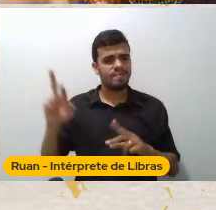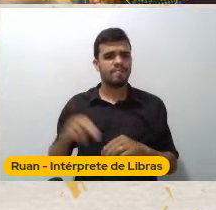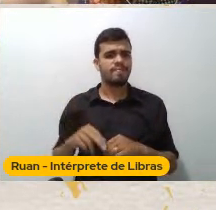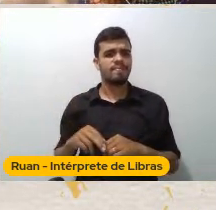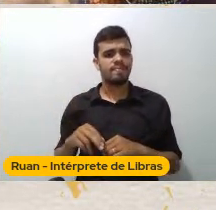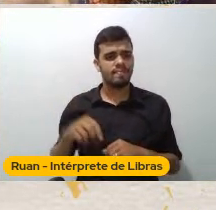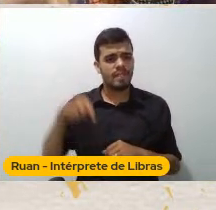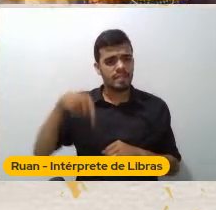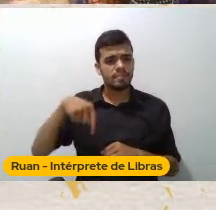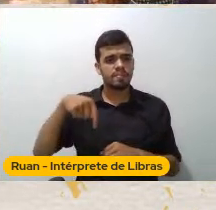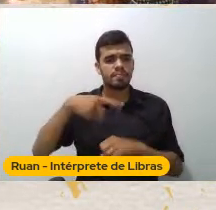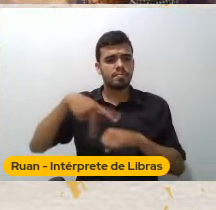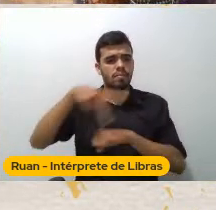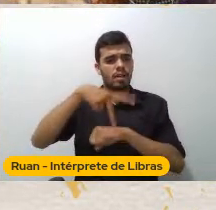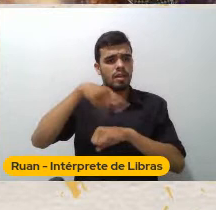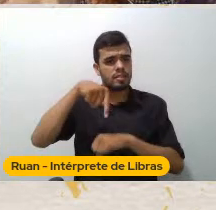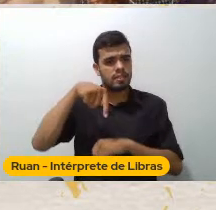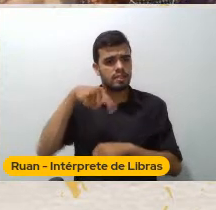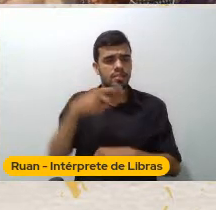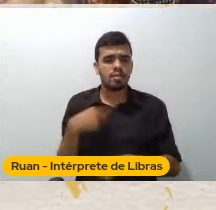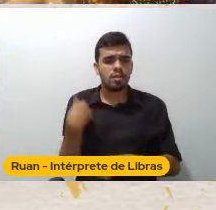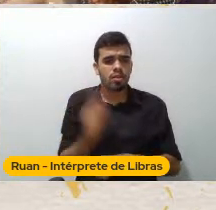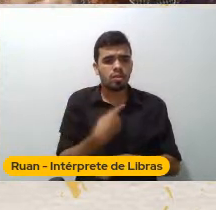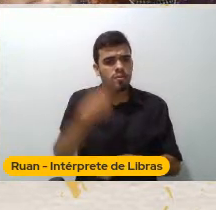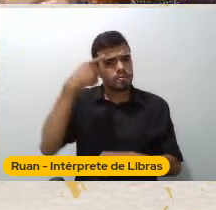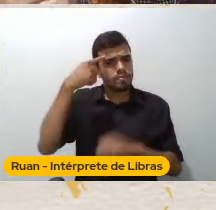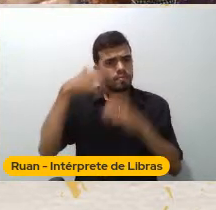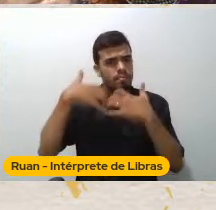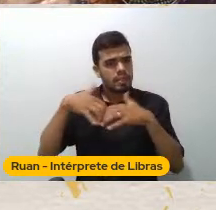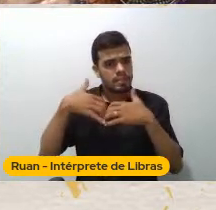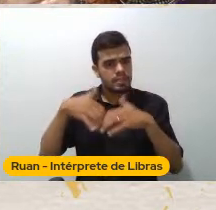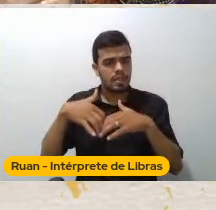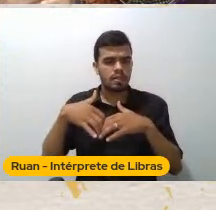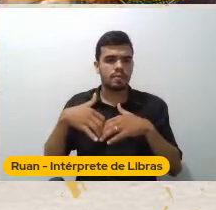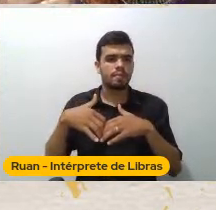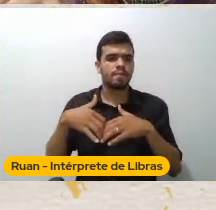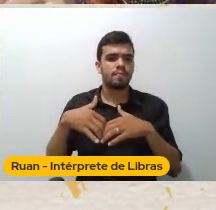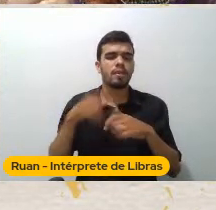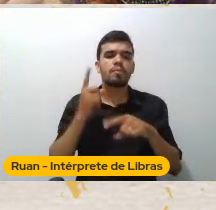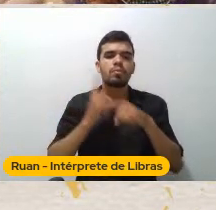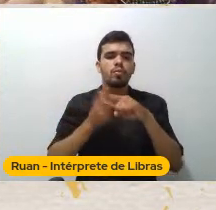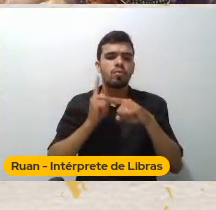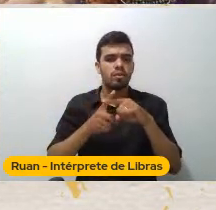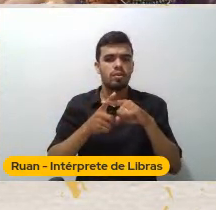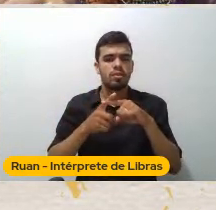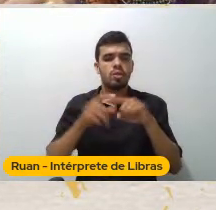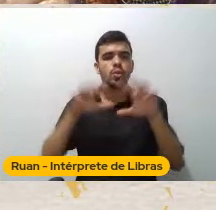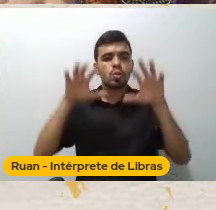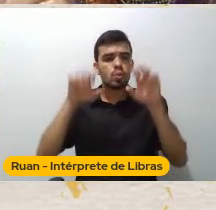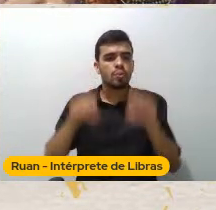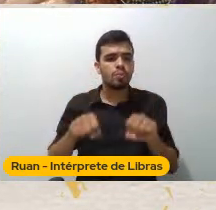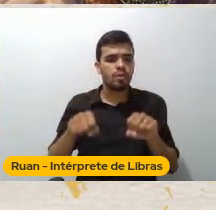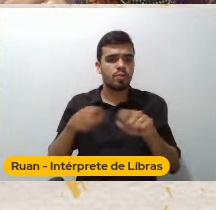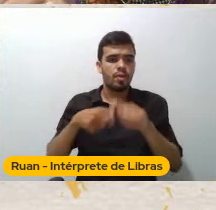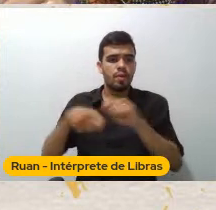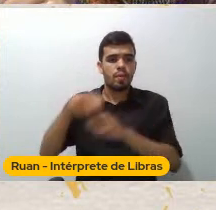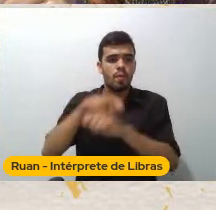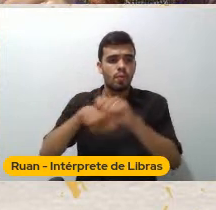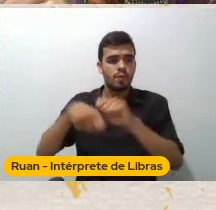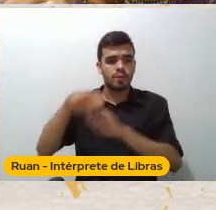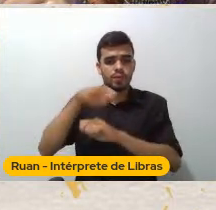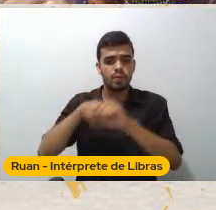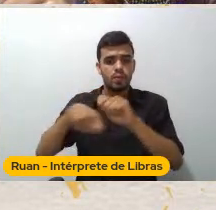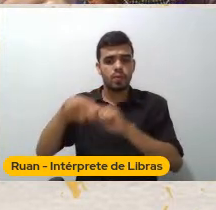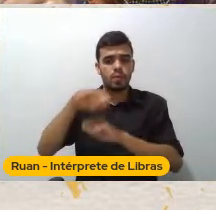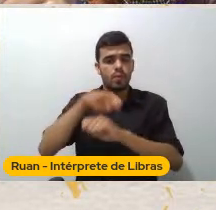Que pensar uma coisa Queridos colegas Que o domínio econômico Ele é um domínio Ele é um domínio